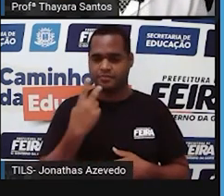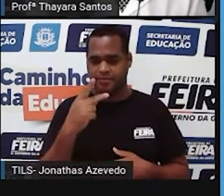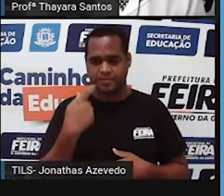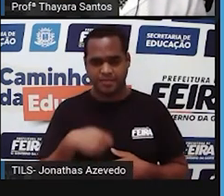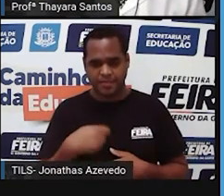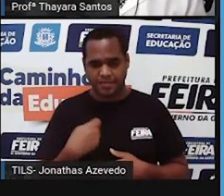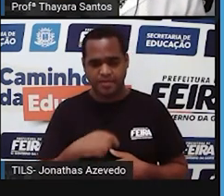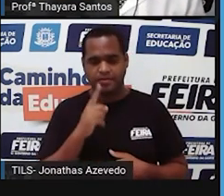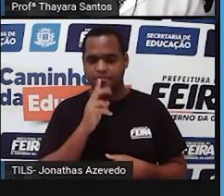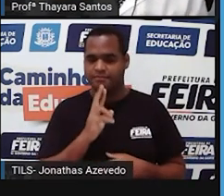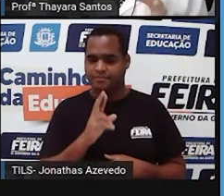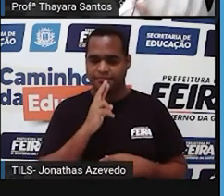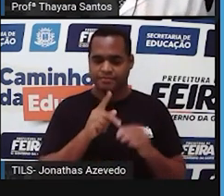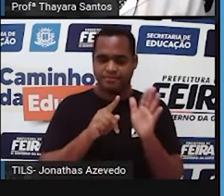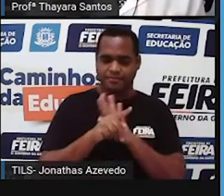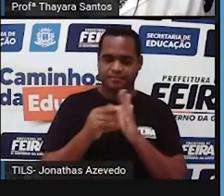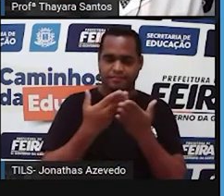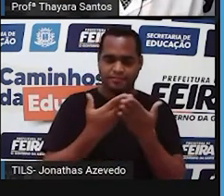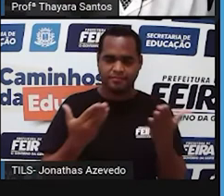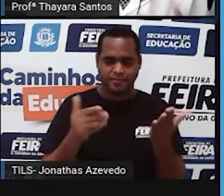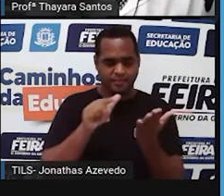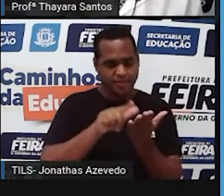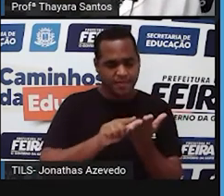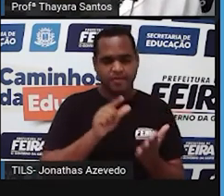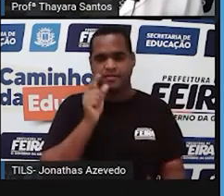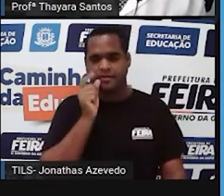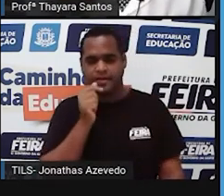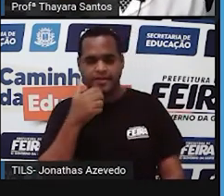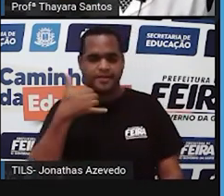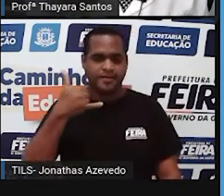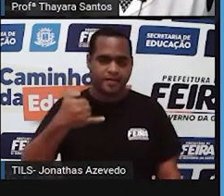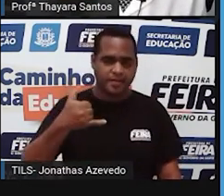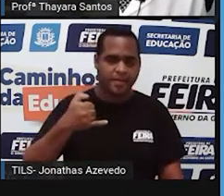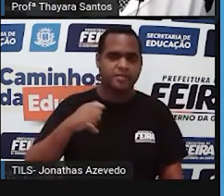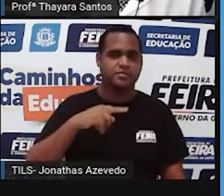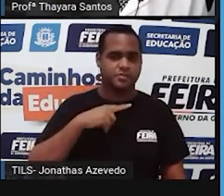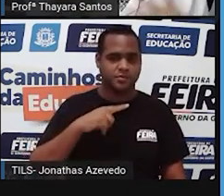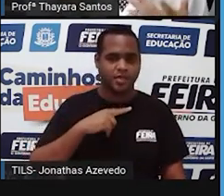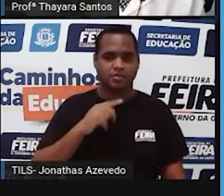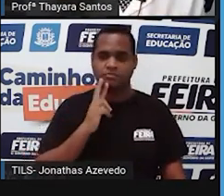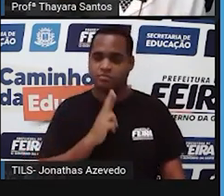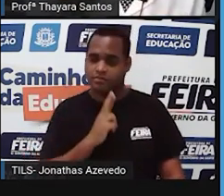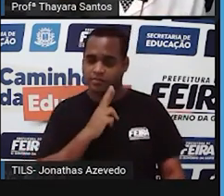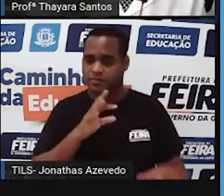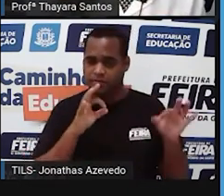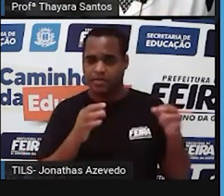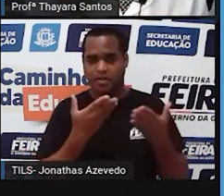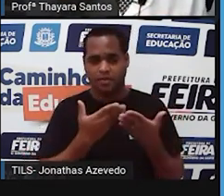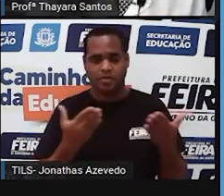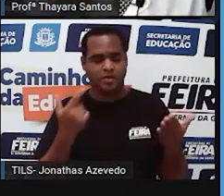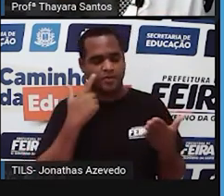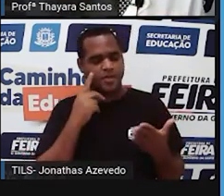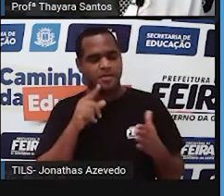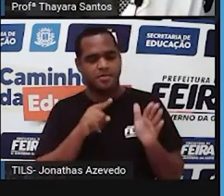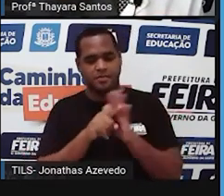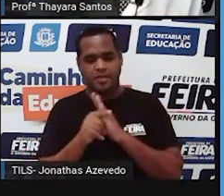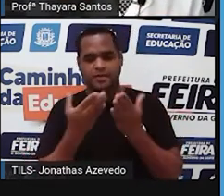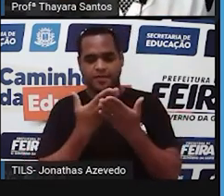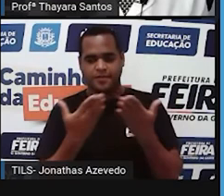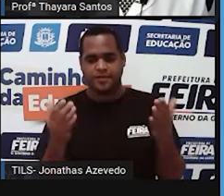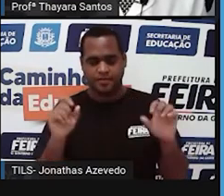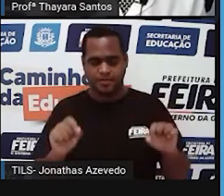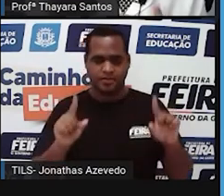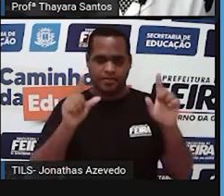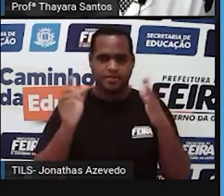fazer um fast quiz. Vocês precisam pegar o caderno ou uma folha, lápis e caneta. Vão aparecer as perguntas aqui nos slides.